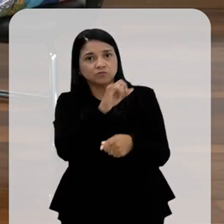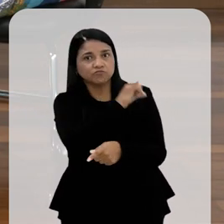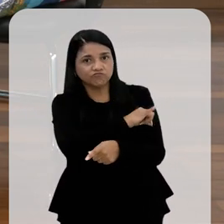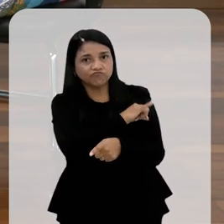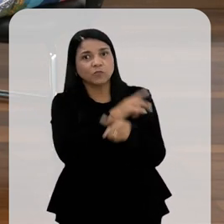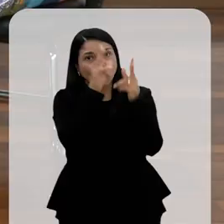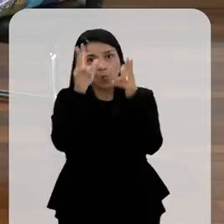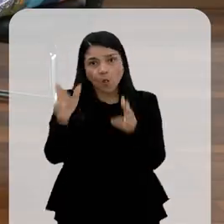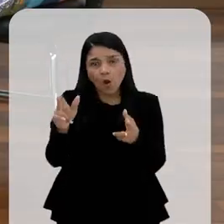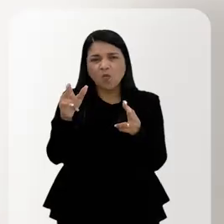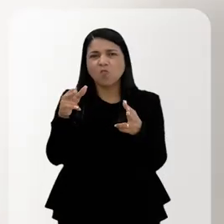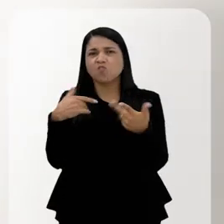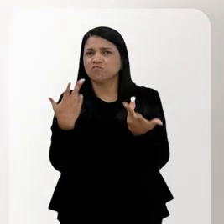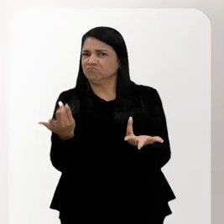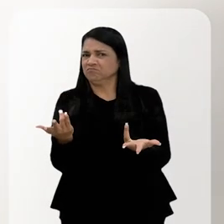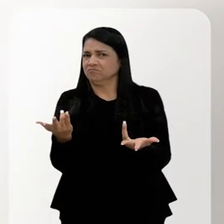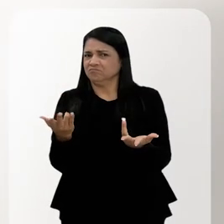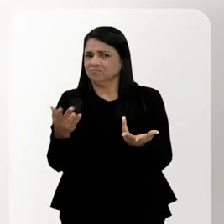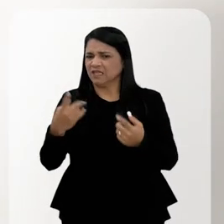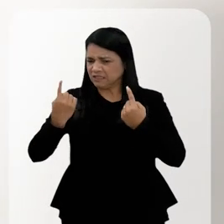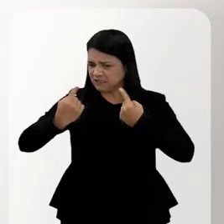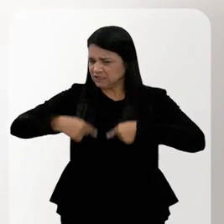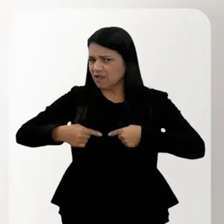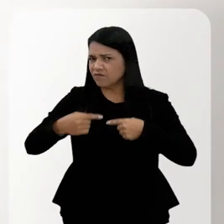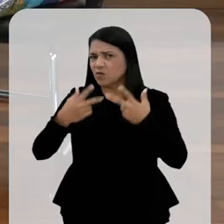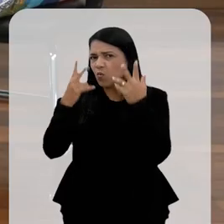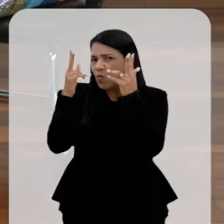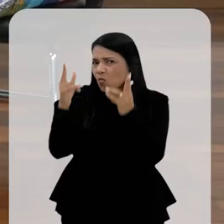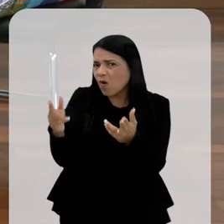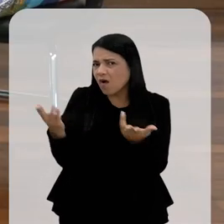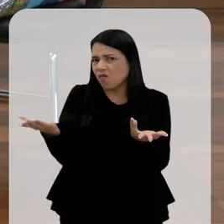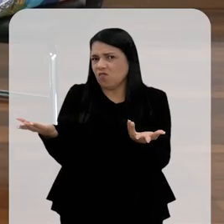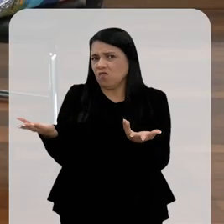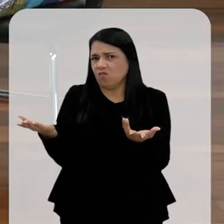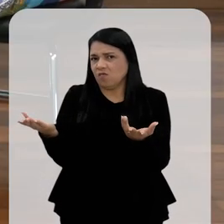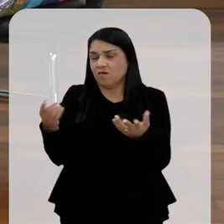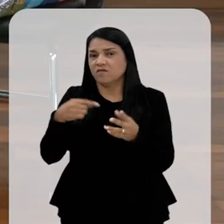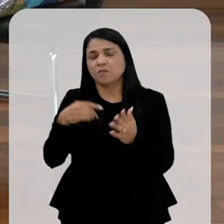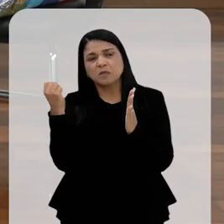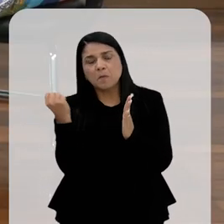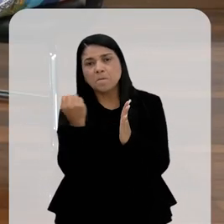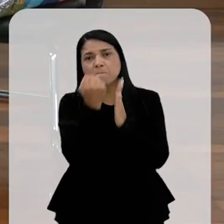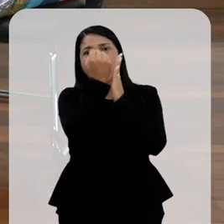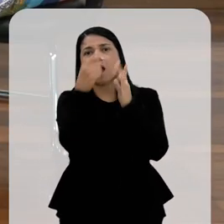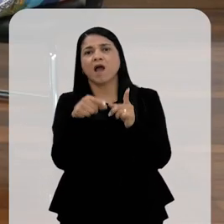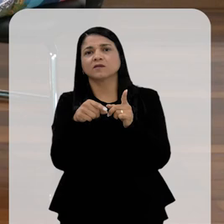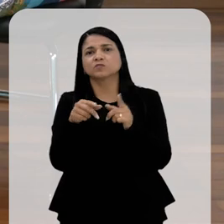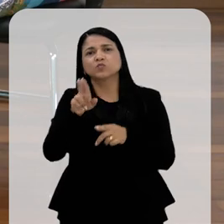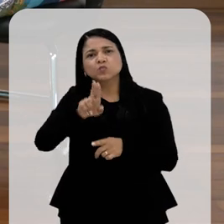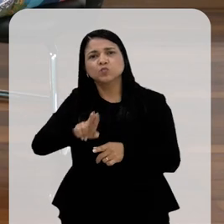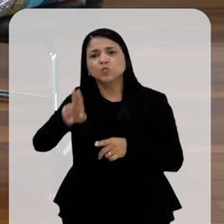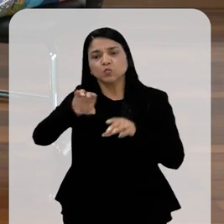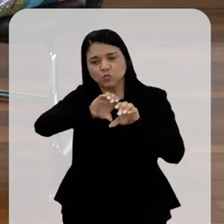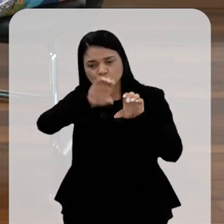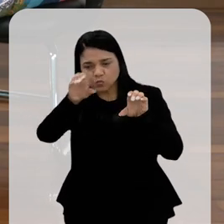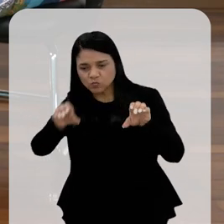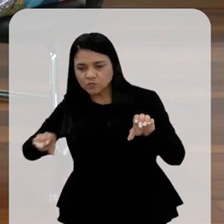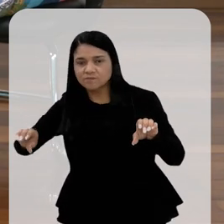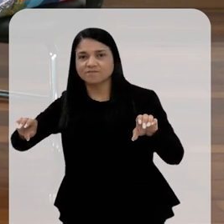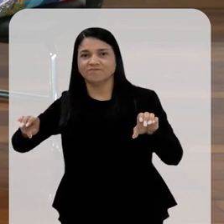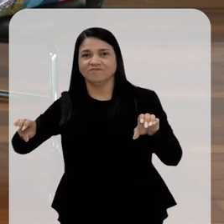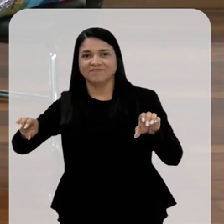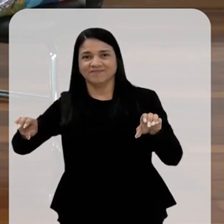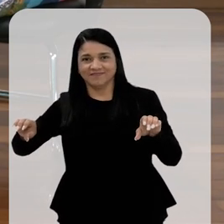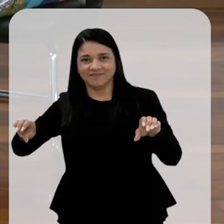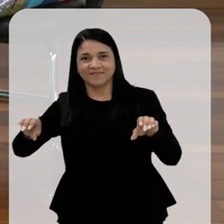Rio de Janeiro como uma questão comum, como um desafio comum. Vamos falar um pouquinho sobre o impacto em relação à questão do saneamento,